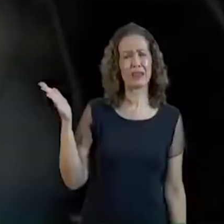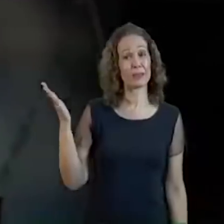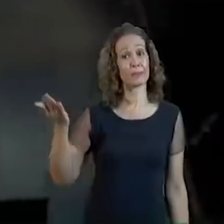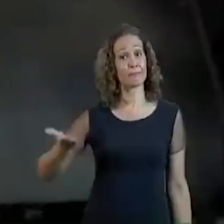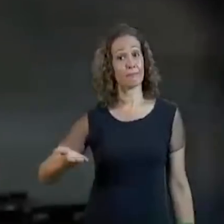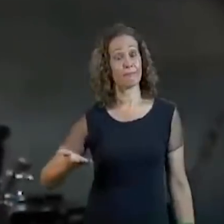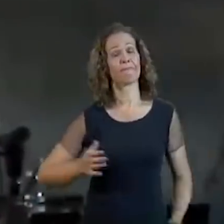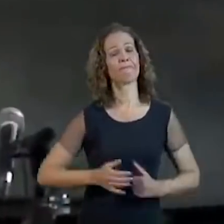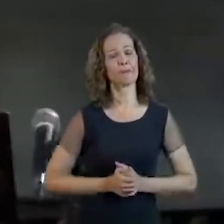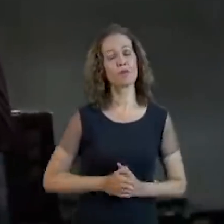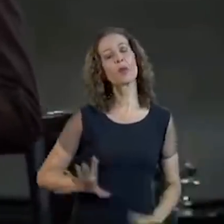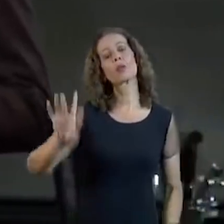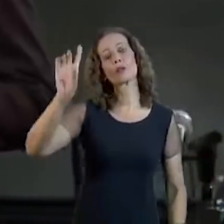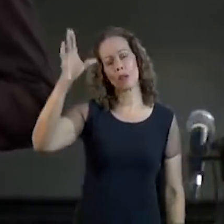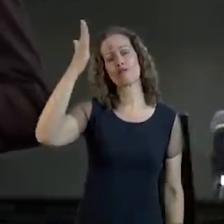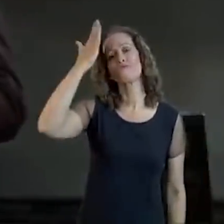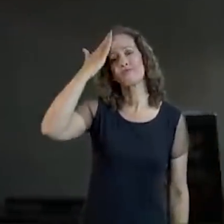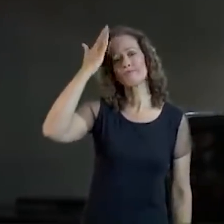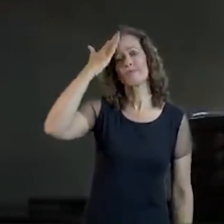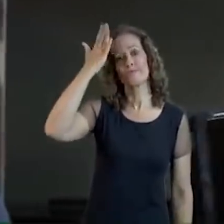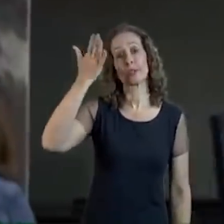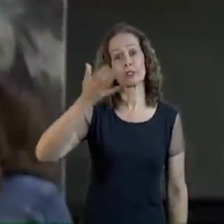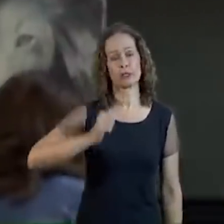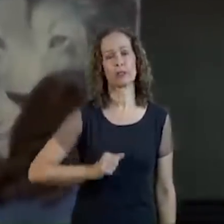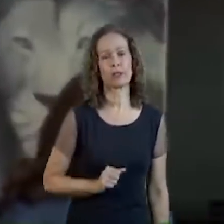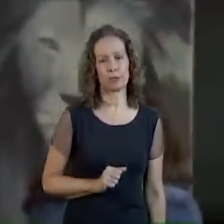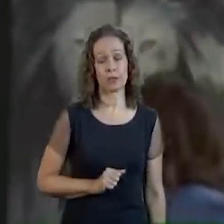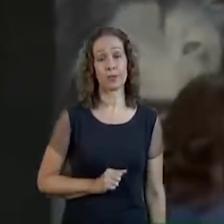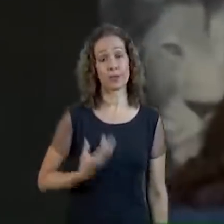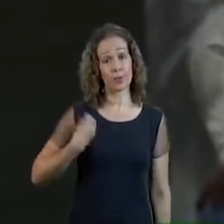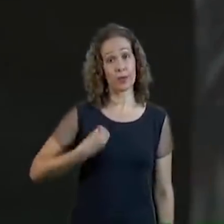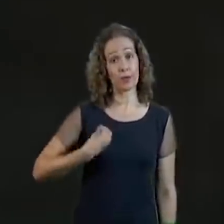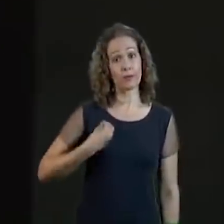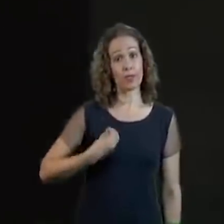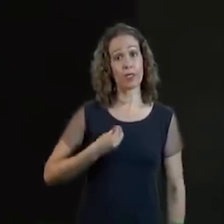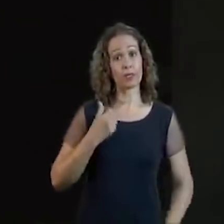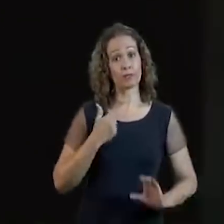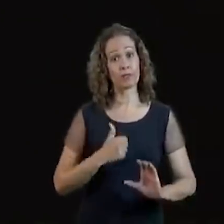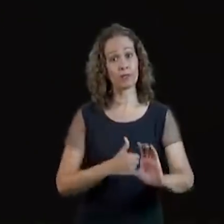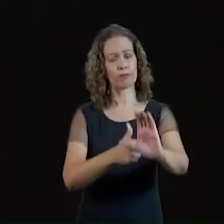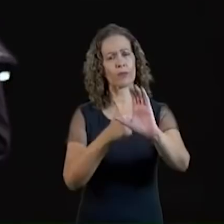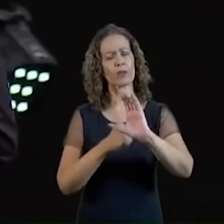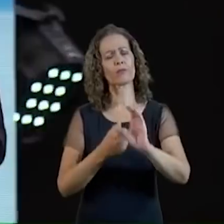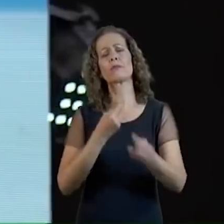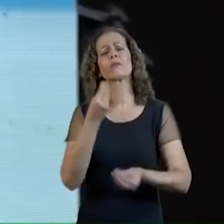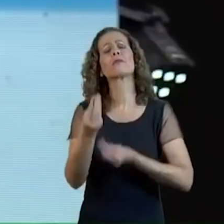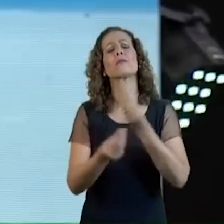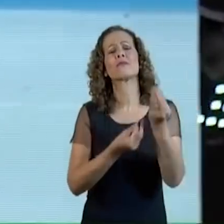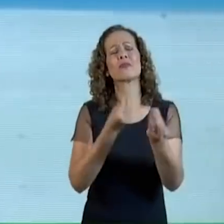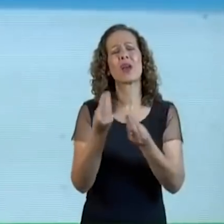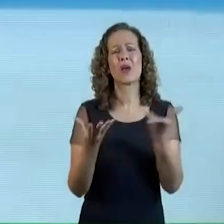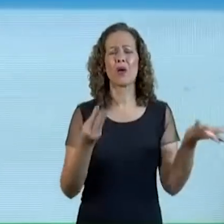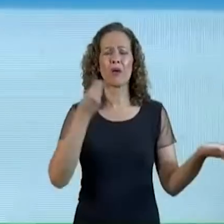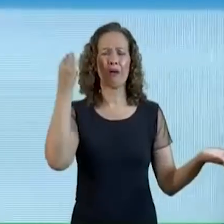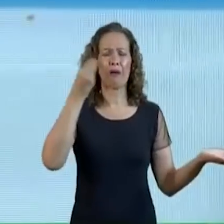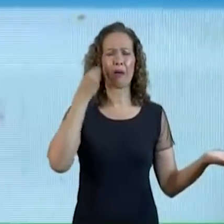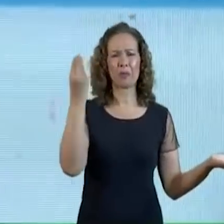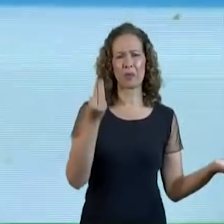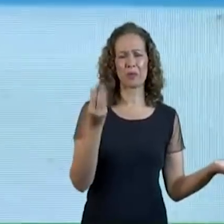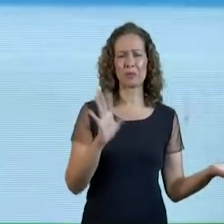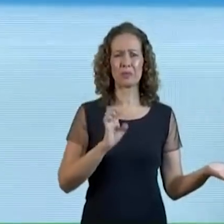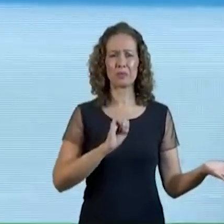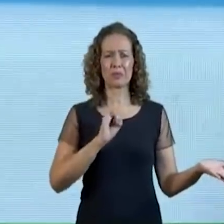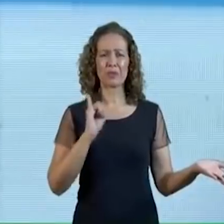Gente, Deus sabe que a vida cristã é invivível Se você vivê-la simplesmente